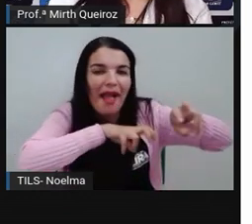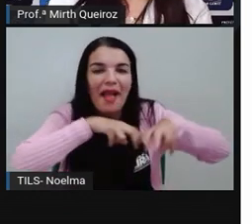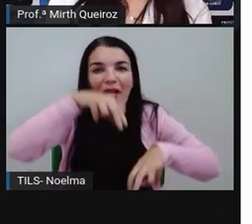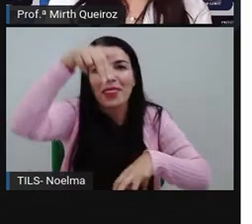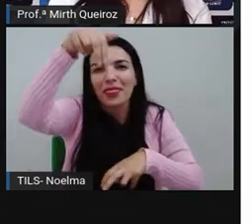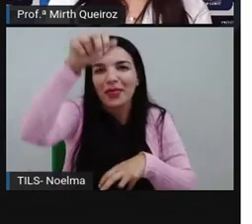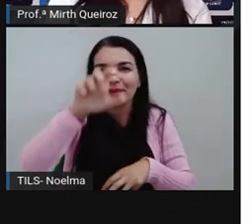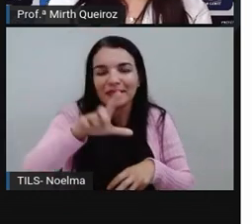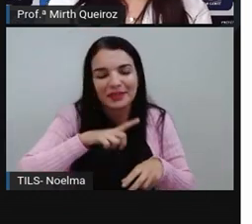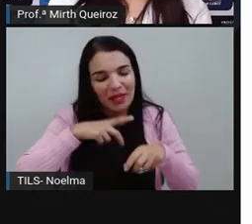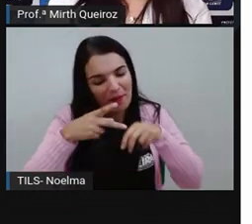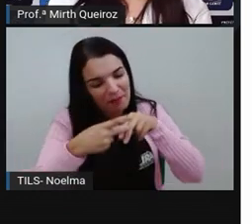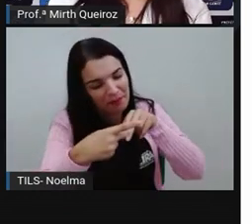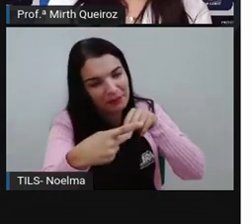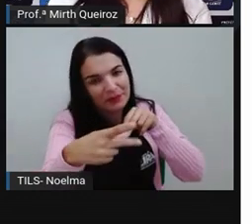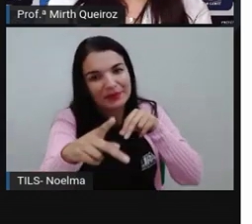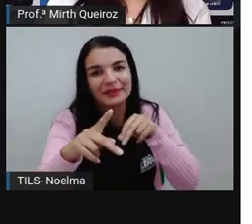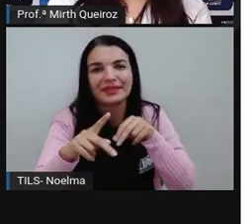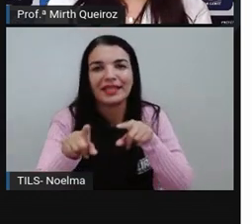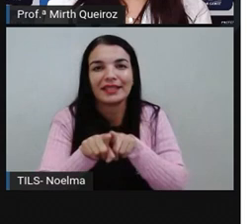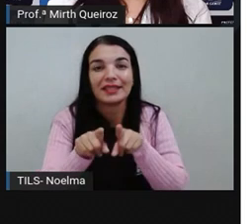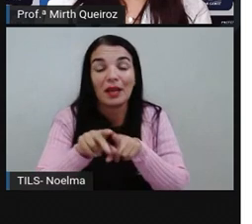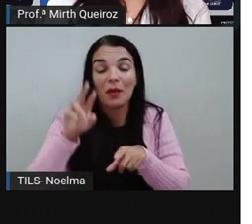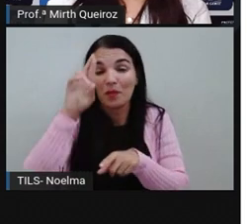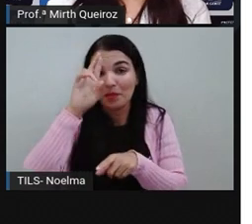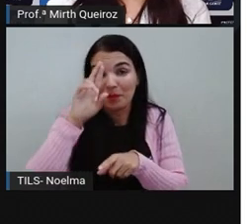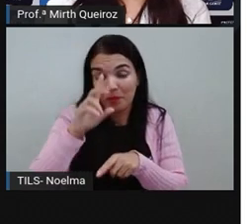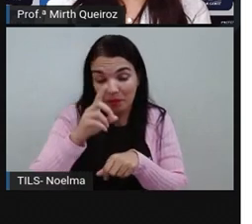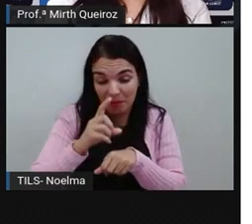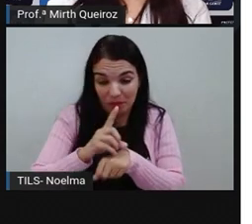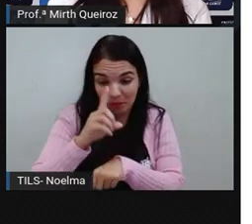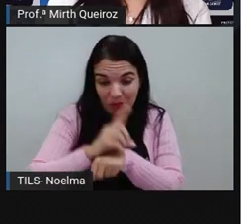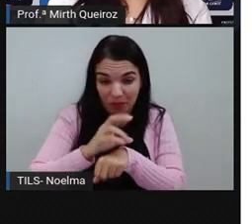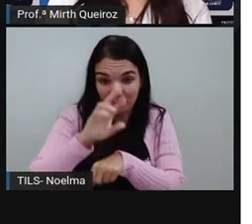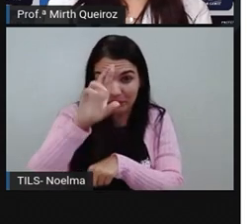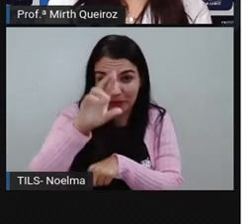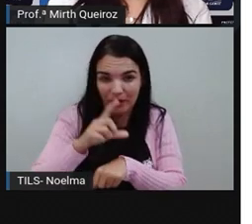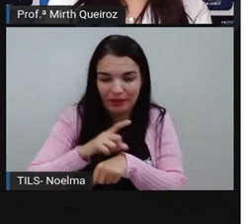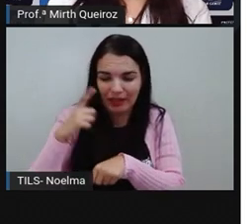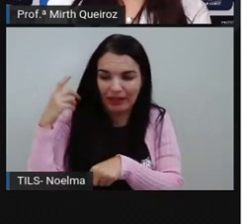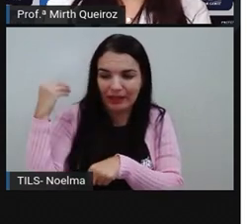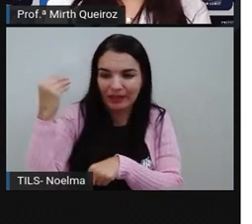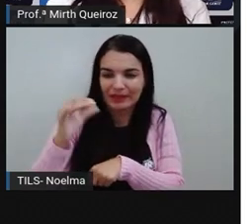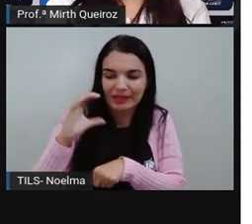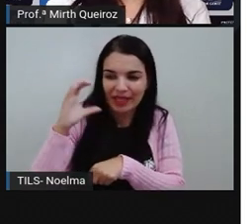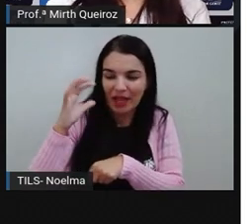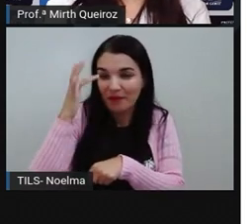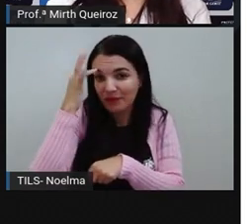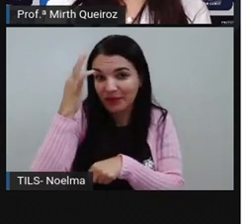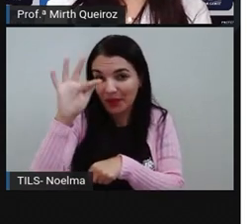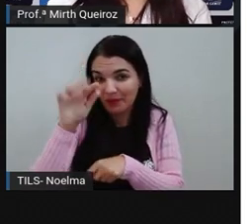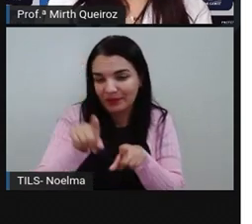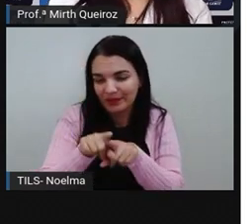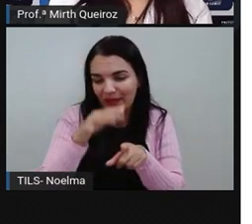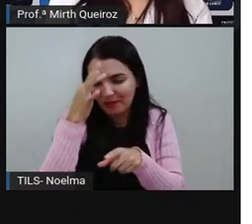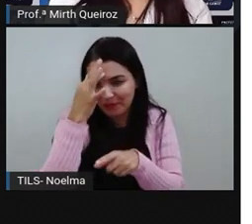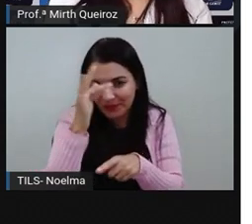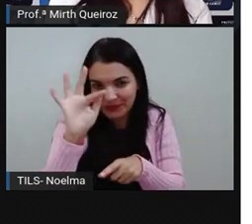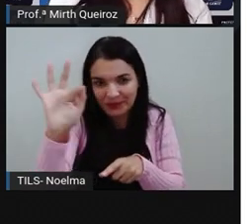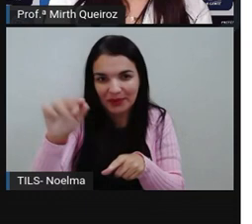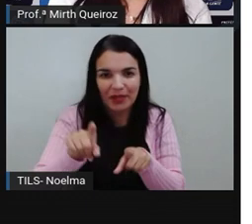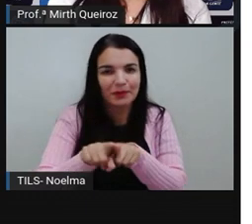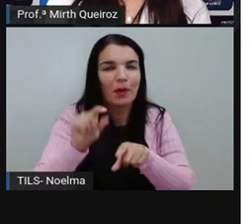Nordeste, a poesia. Ao doutor, deu a ciência. Ao filósofo, a filosofia. O